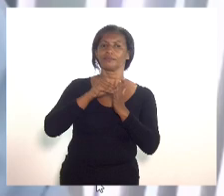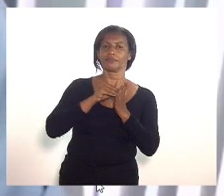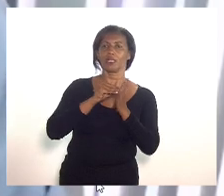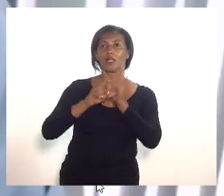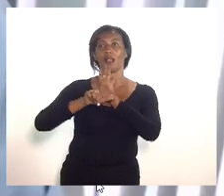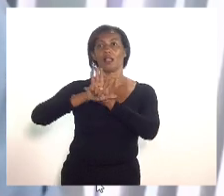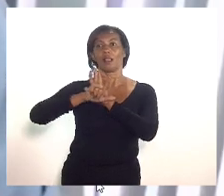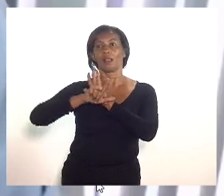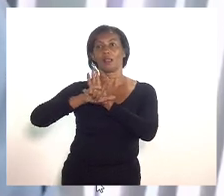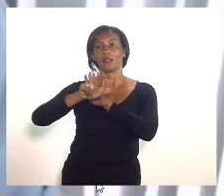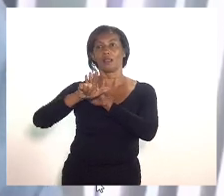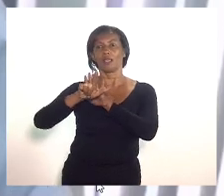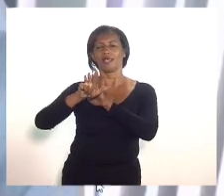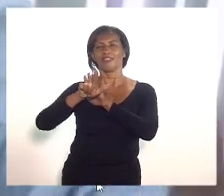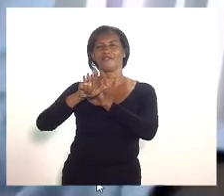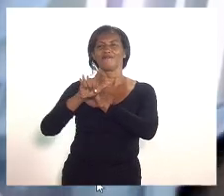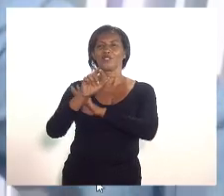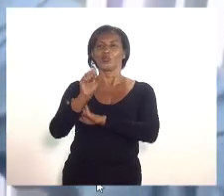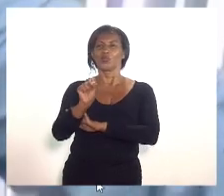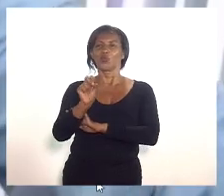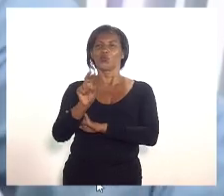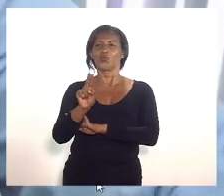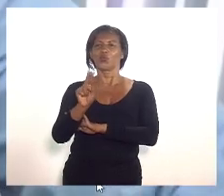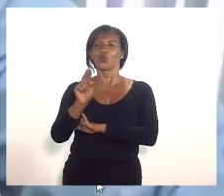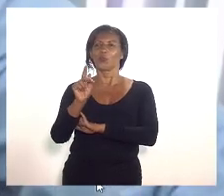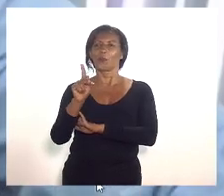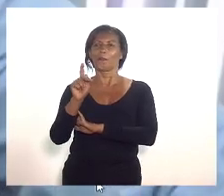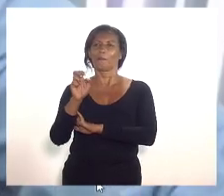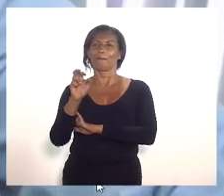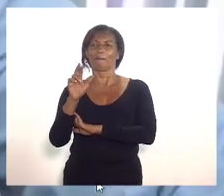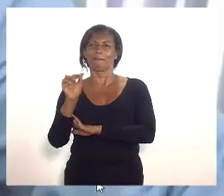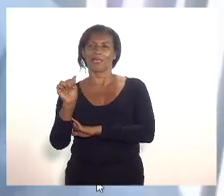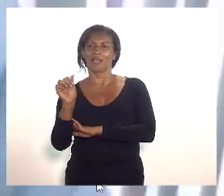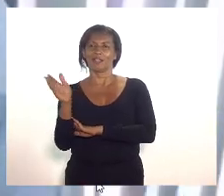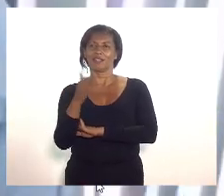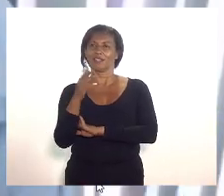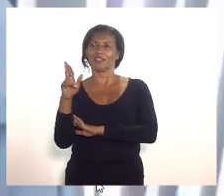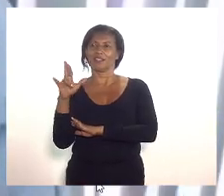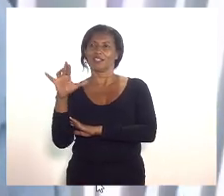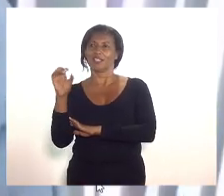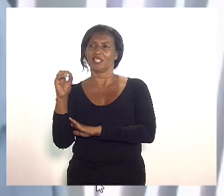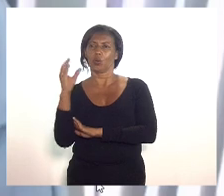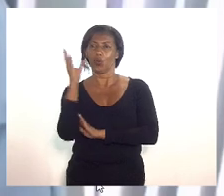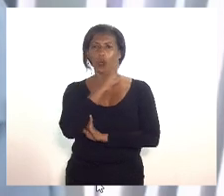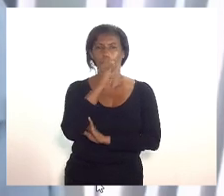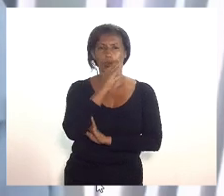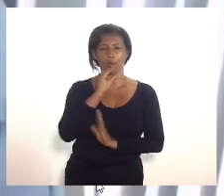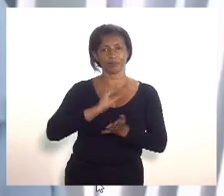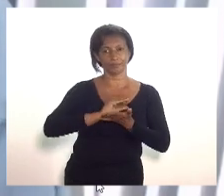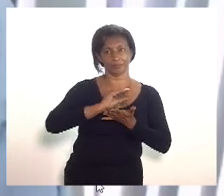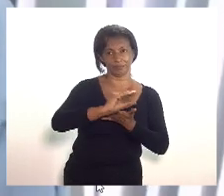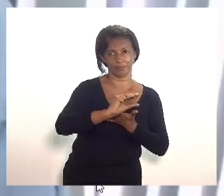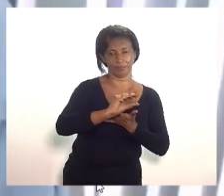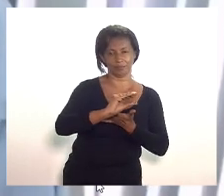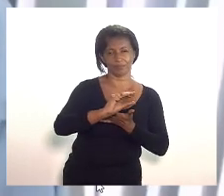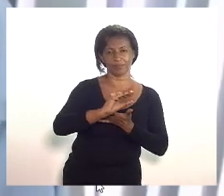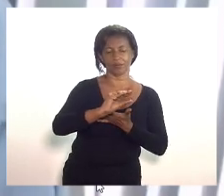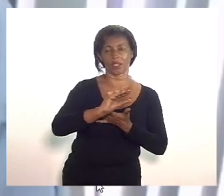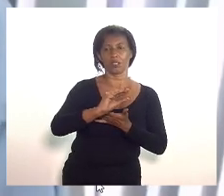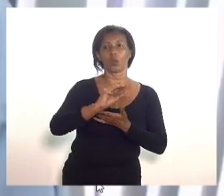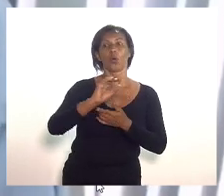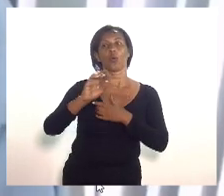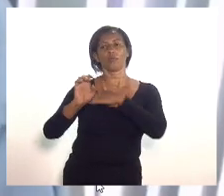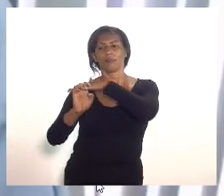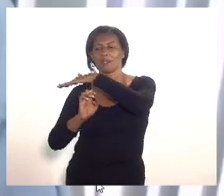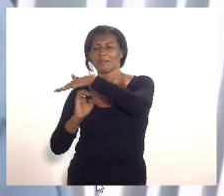lei que instituiu o Supera Rio tanto na vertente auxílio emergencial quanto na vertente linha de crédito para micro e